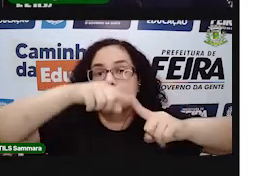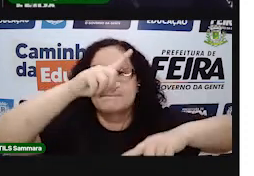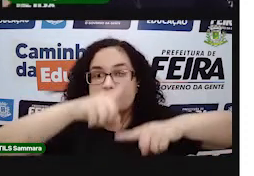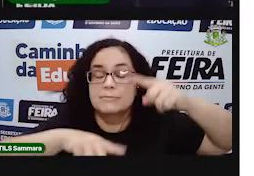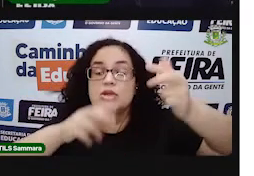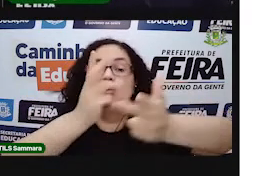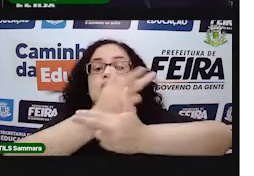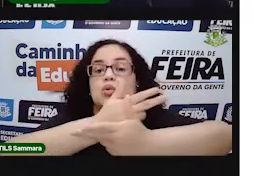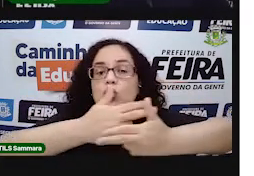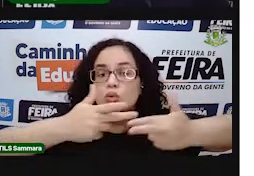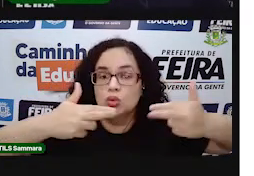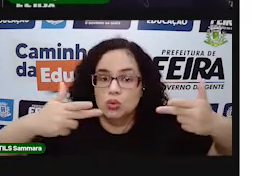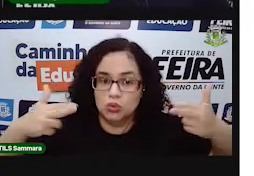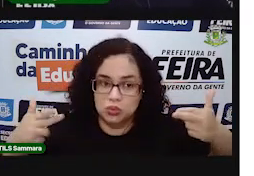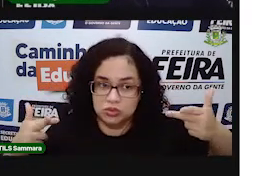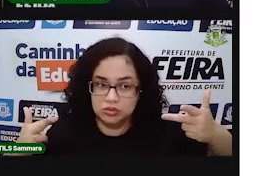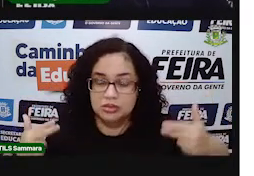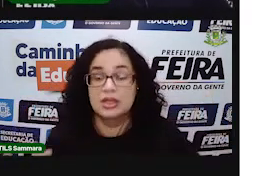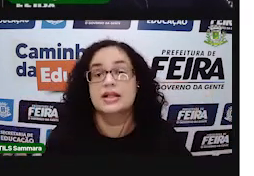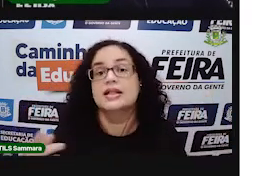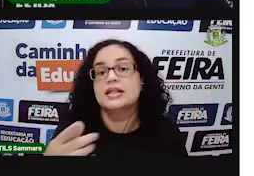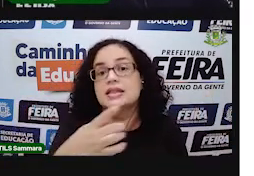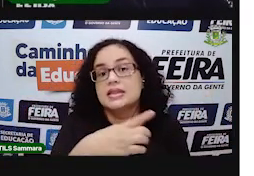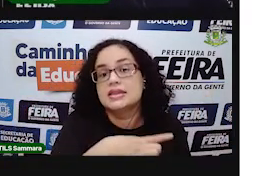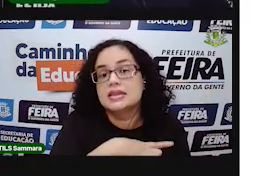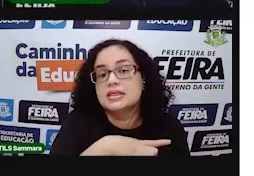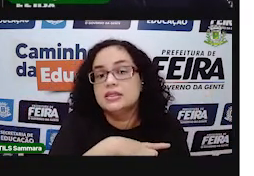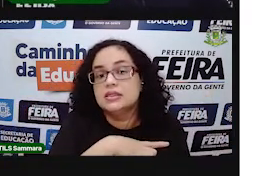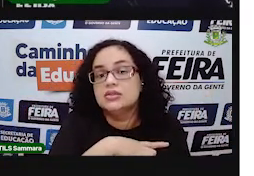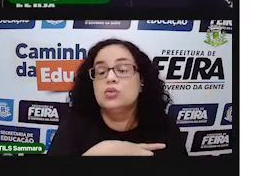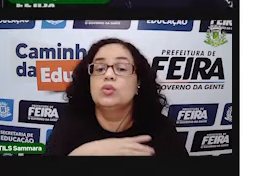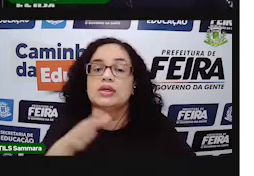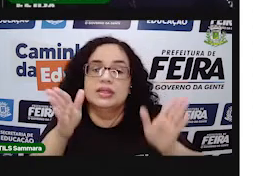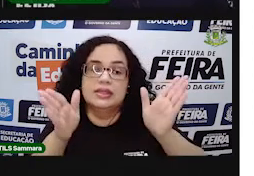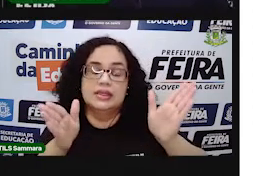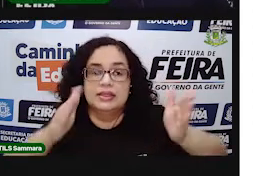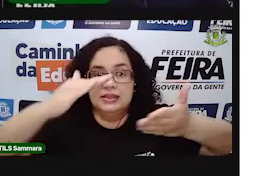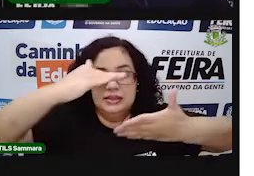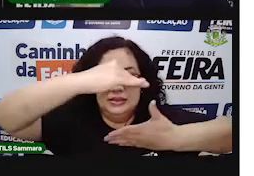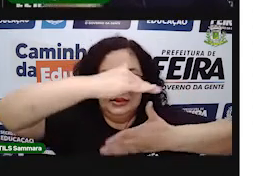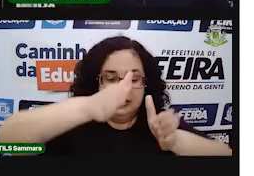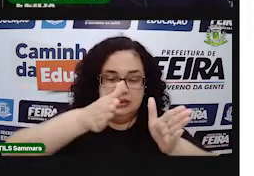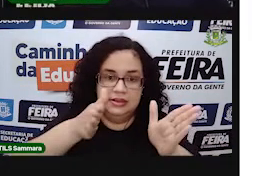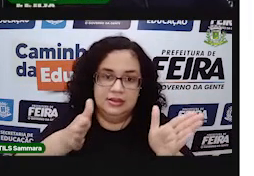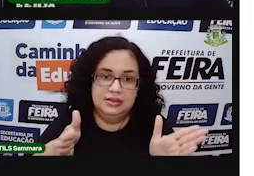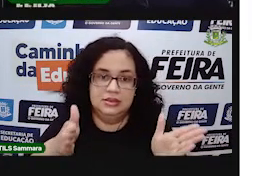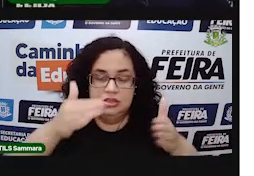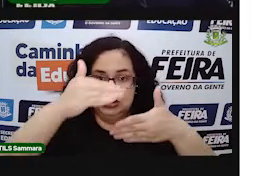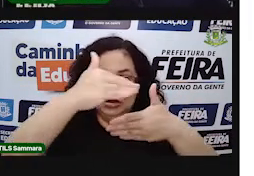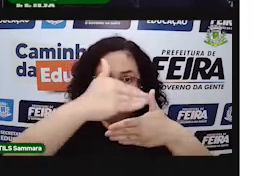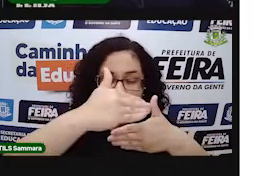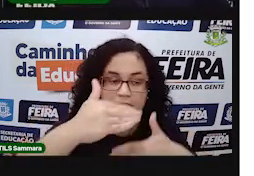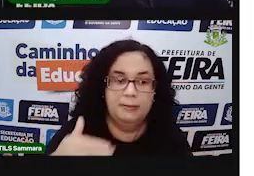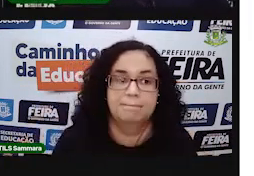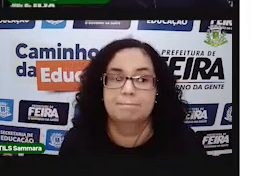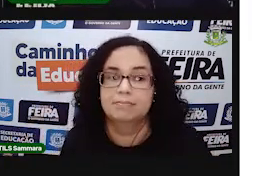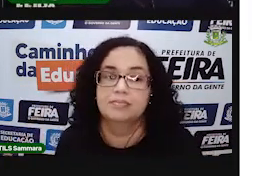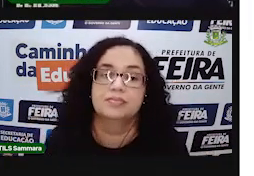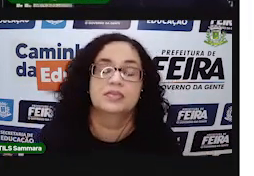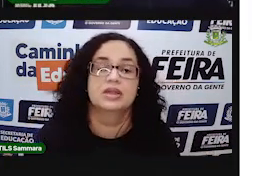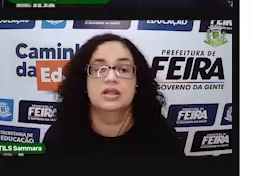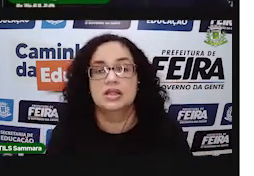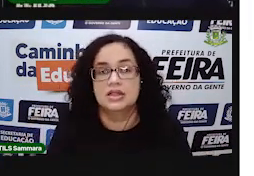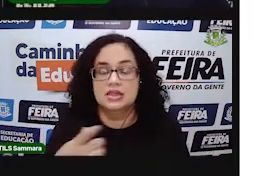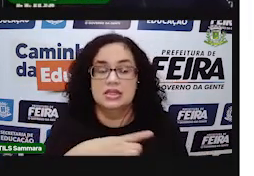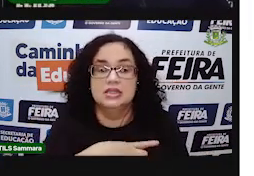objetos, o que é que essas coisas têm em comum? O que é que tem na caixa, que tem no